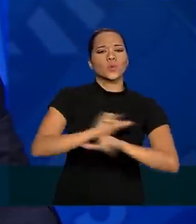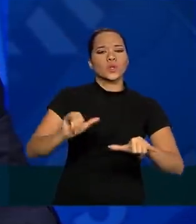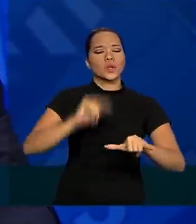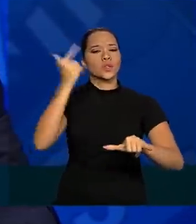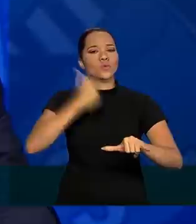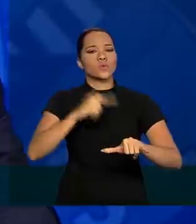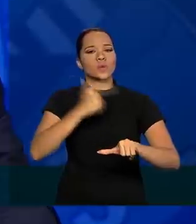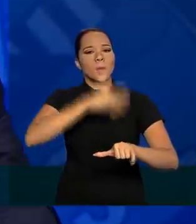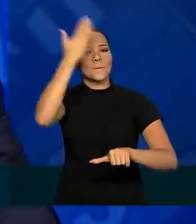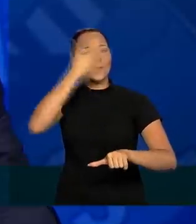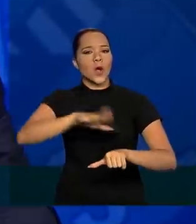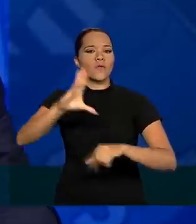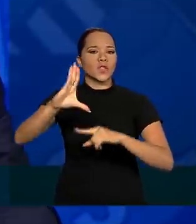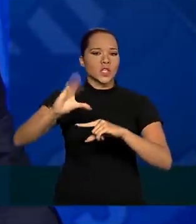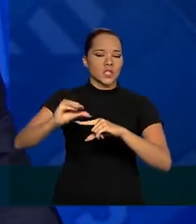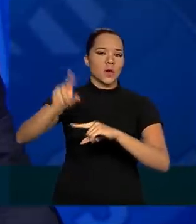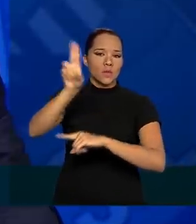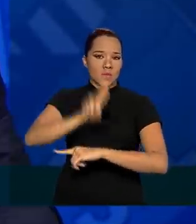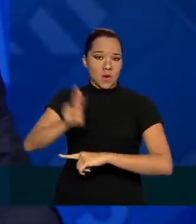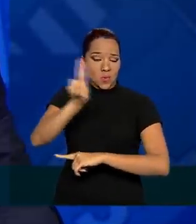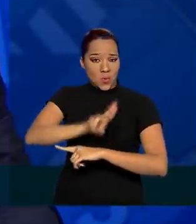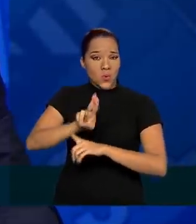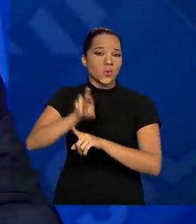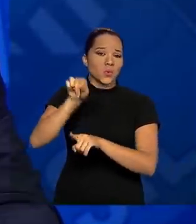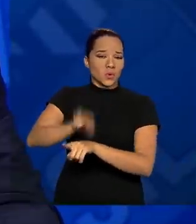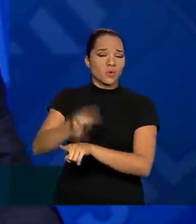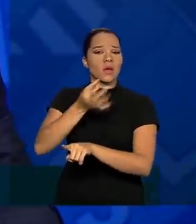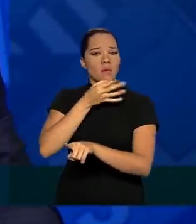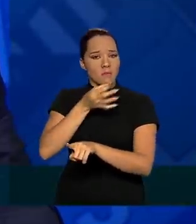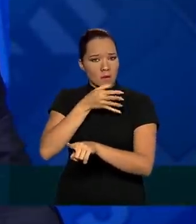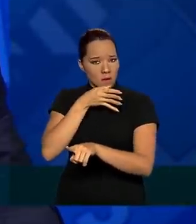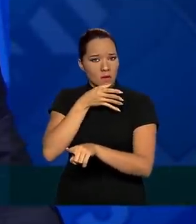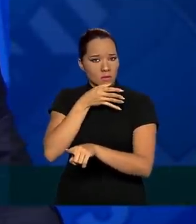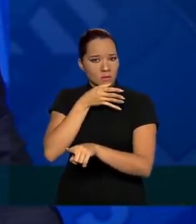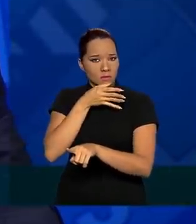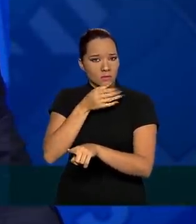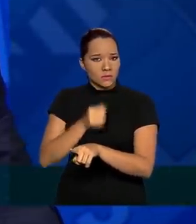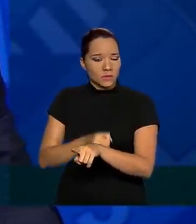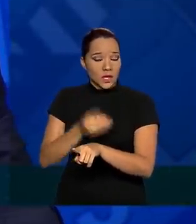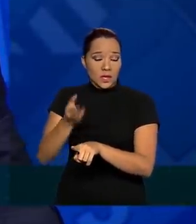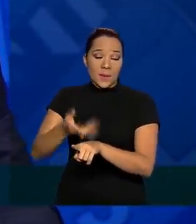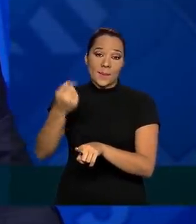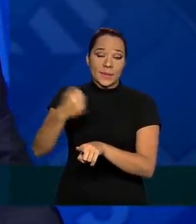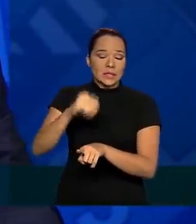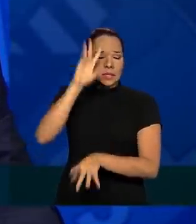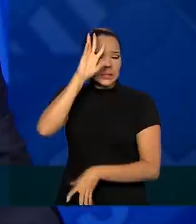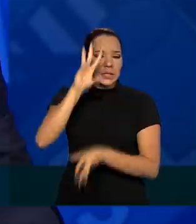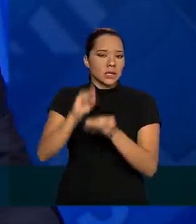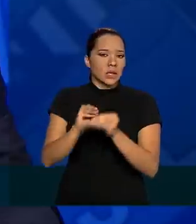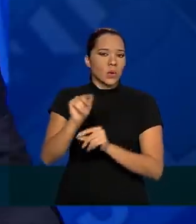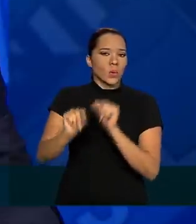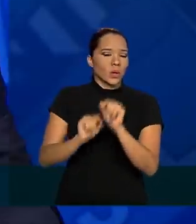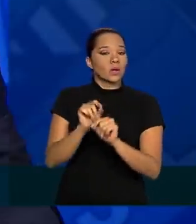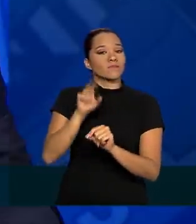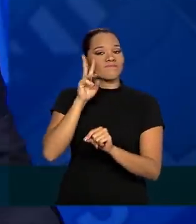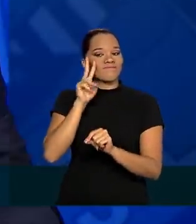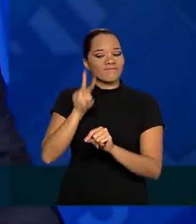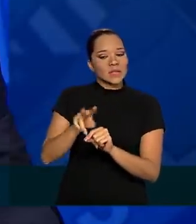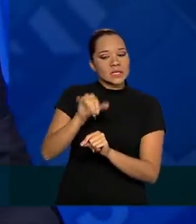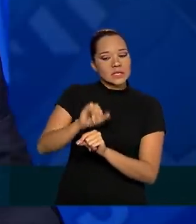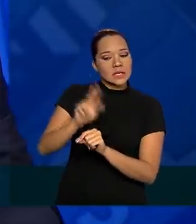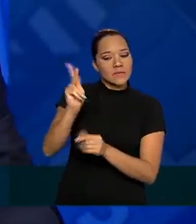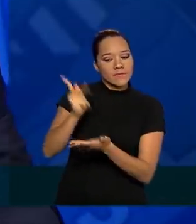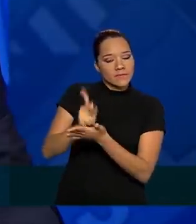evidência científica para o uso de uma determinada medicação, é preciso entender realmente se isso é verdade